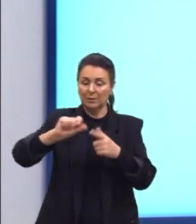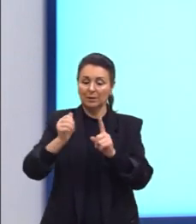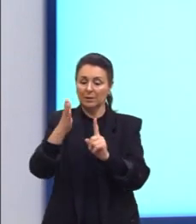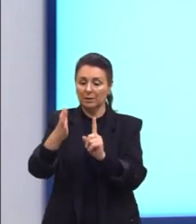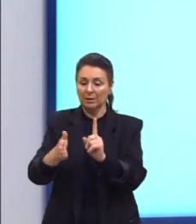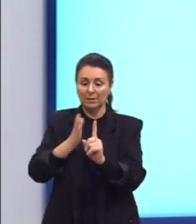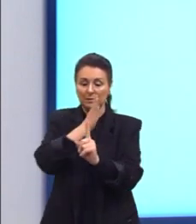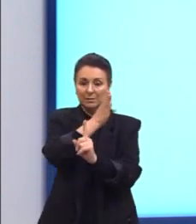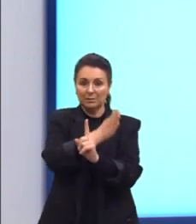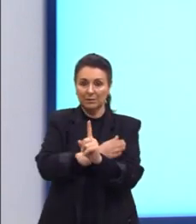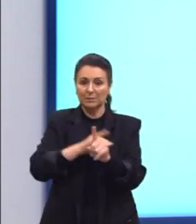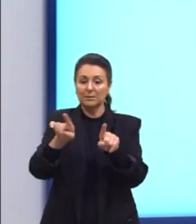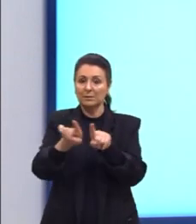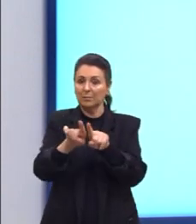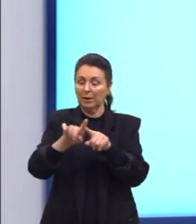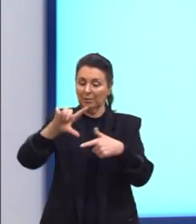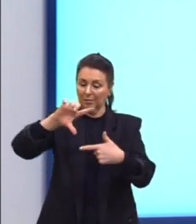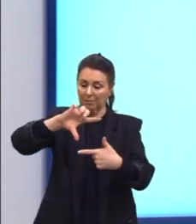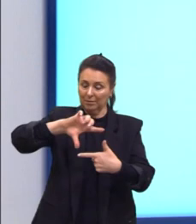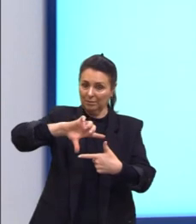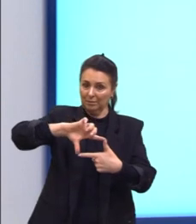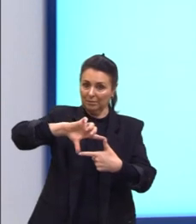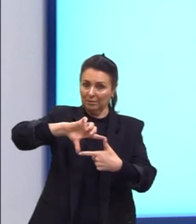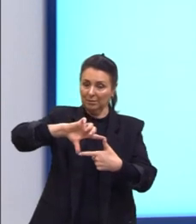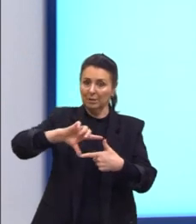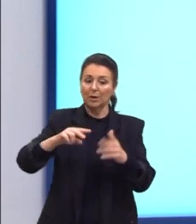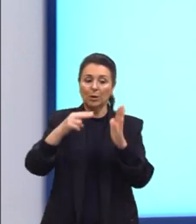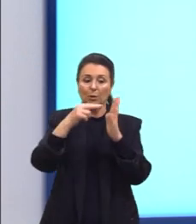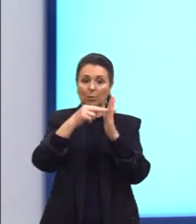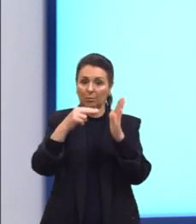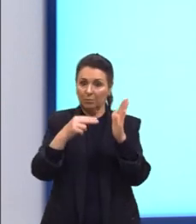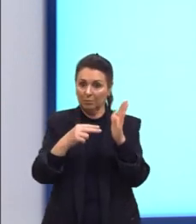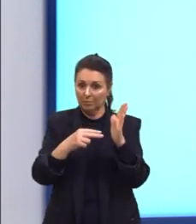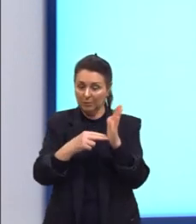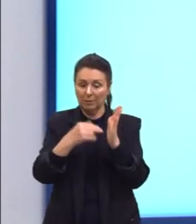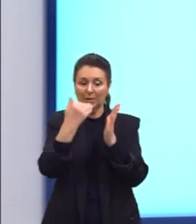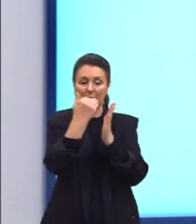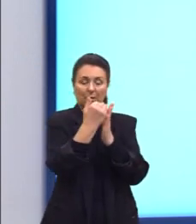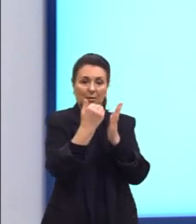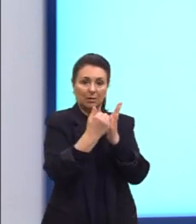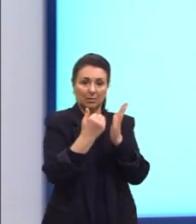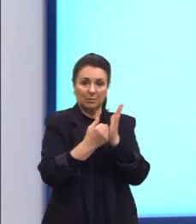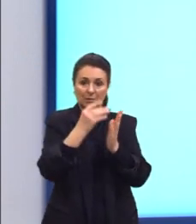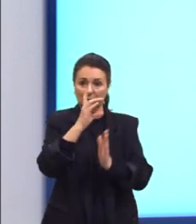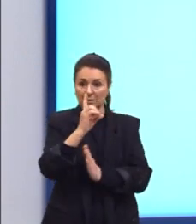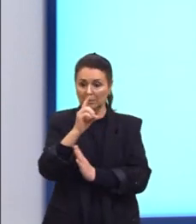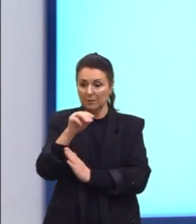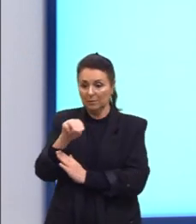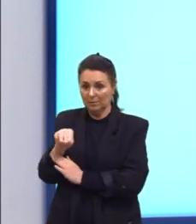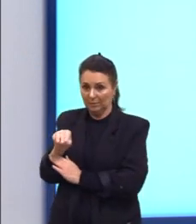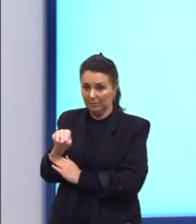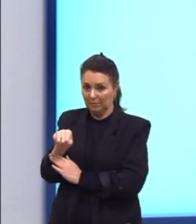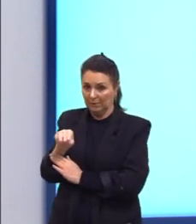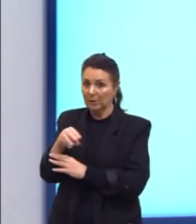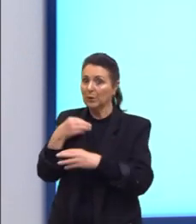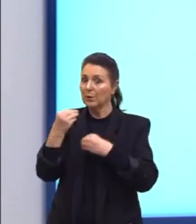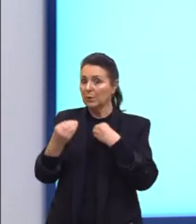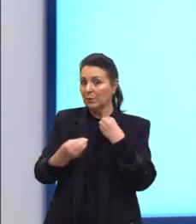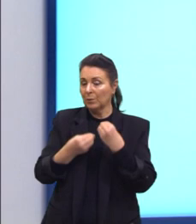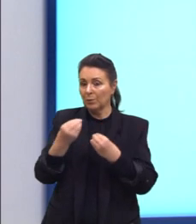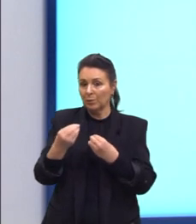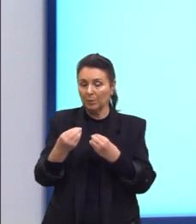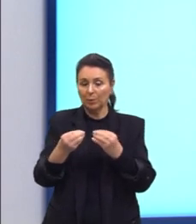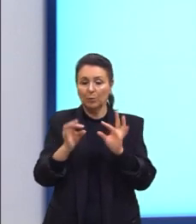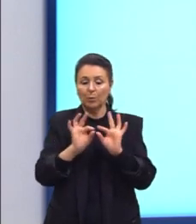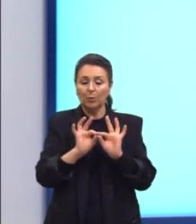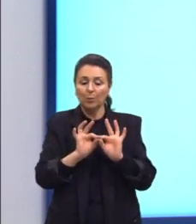laterais retangulares, né? Em um prisma, a gente classifica as dimensões dele, né? Sendo ali